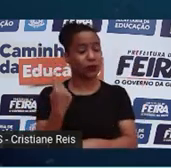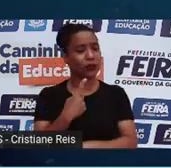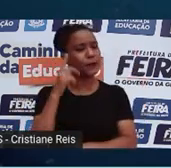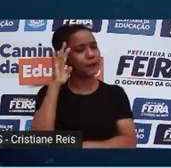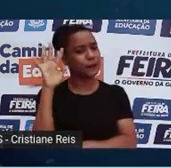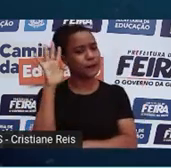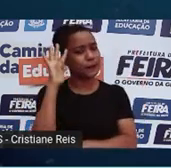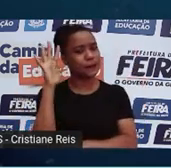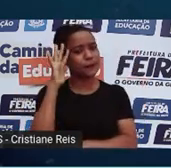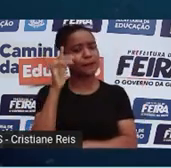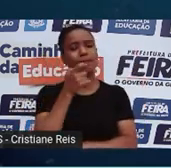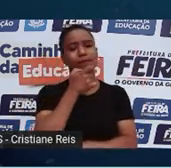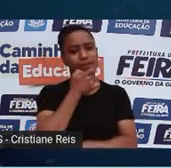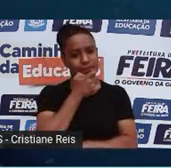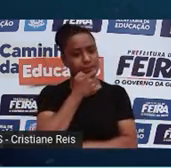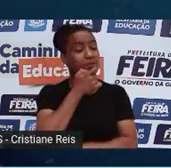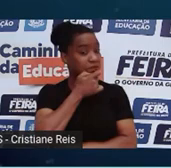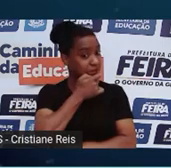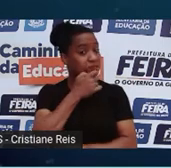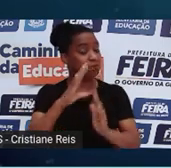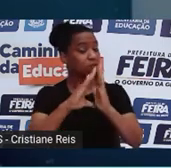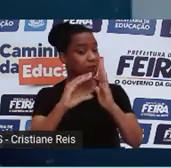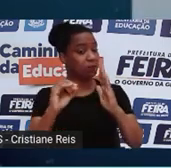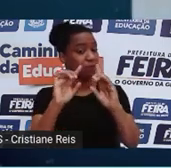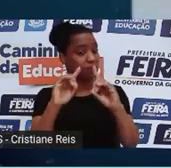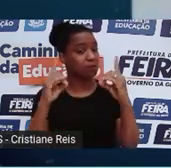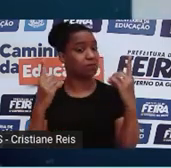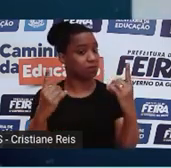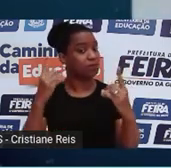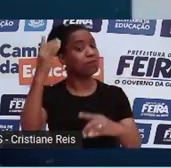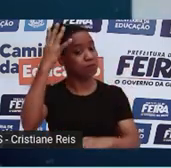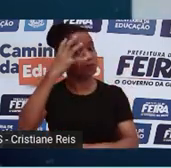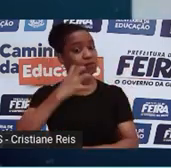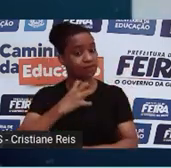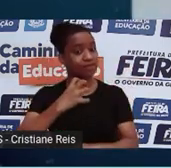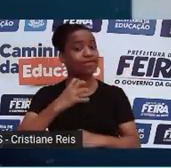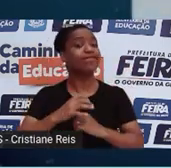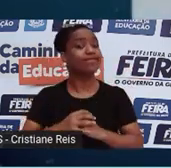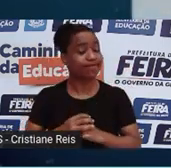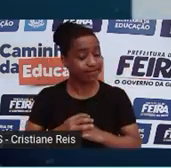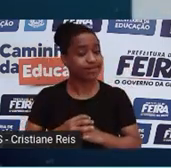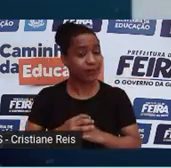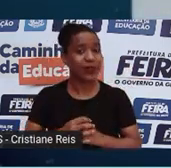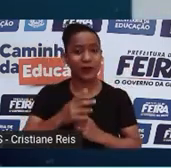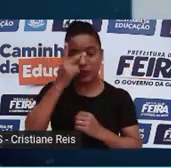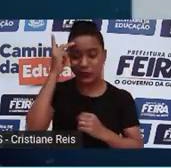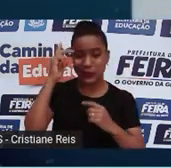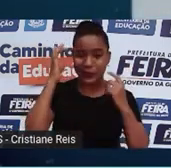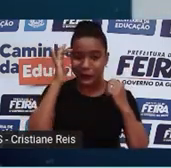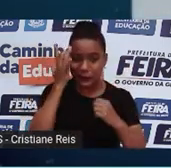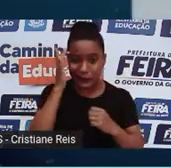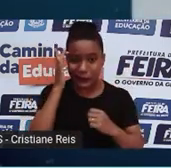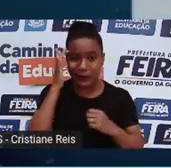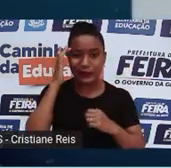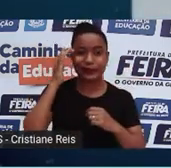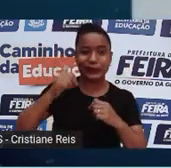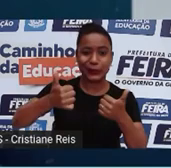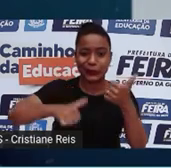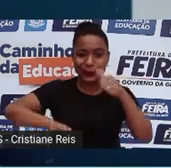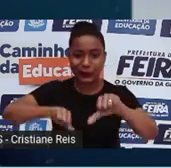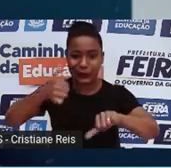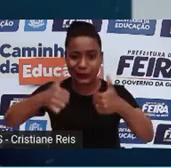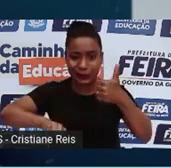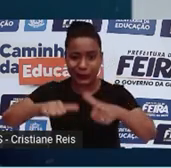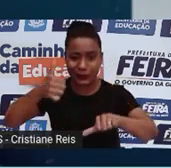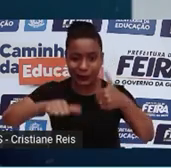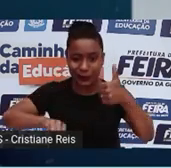a complexidade dele e o porquê de tanta discussão. Já com relação à clonagem terapêutica, é preciso levar em consideração também o quanto ela